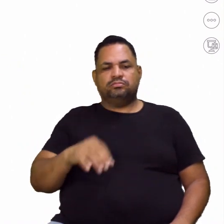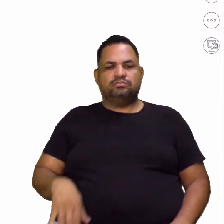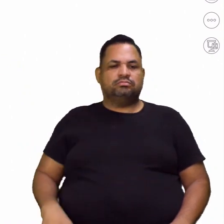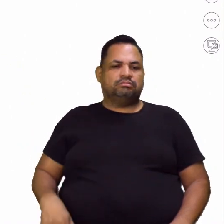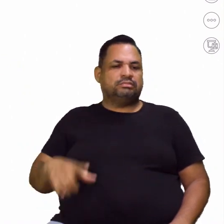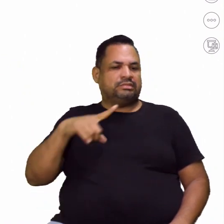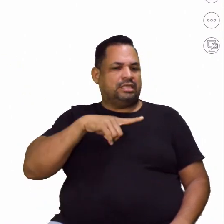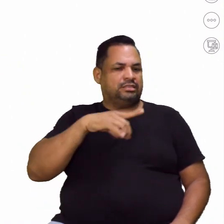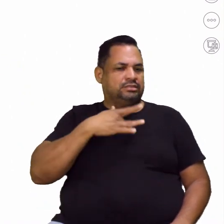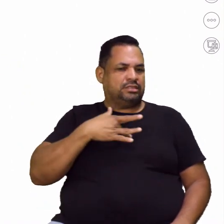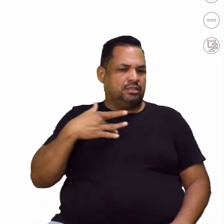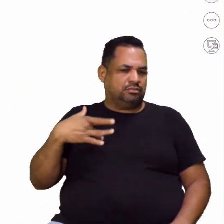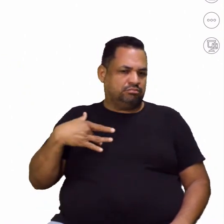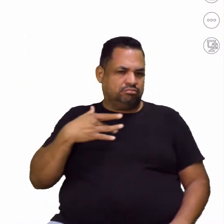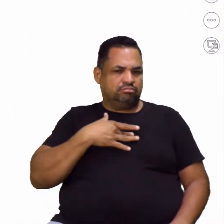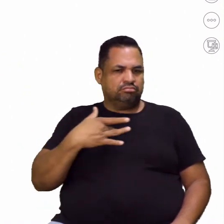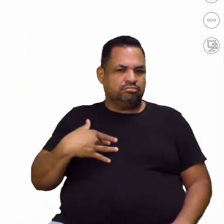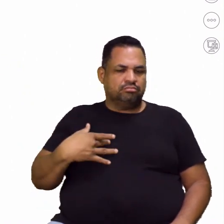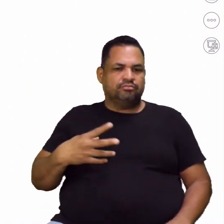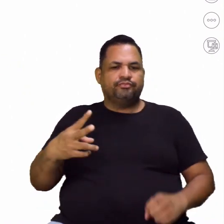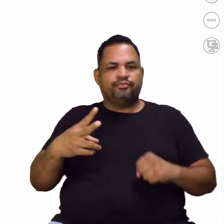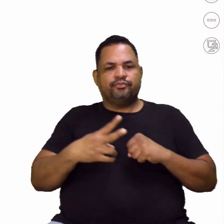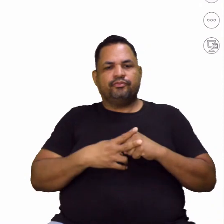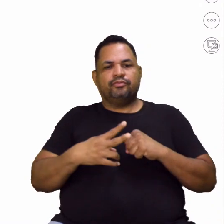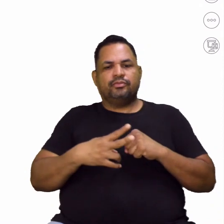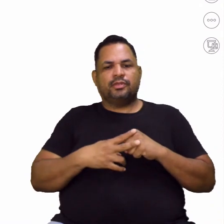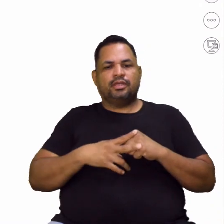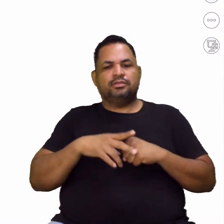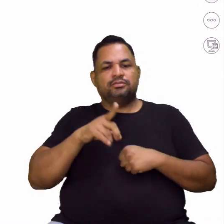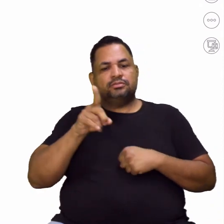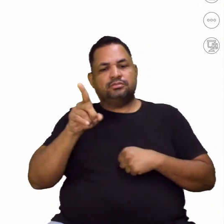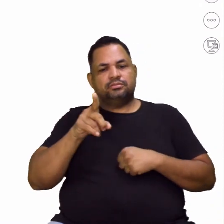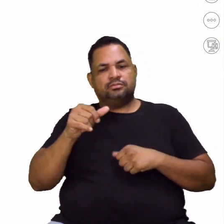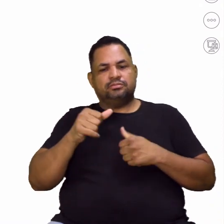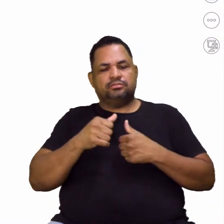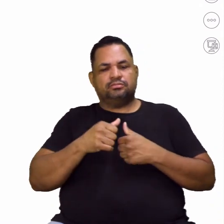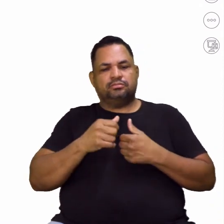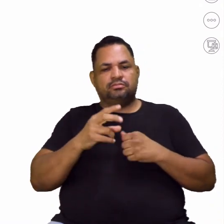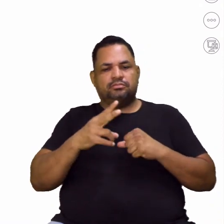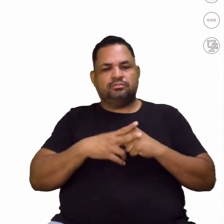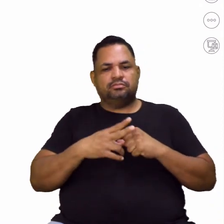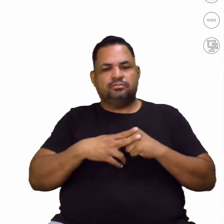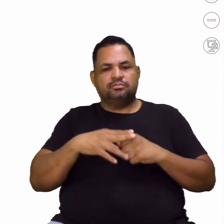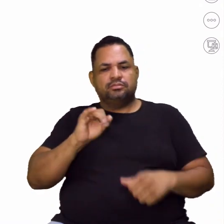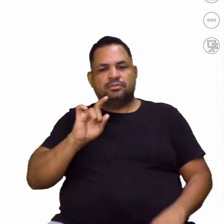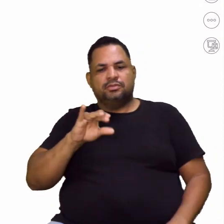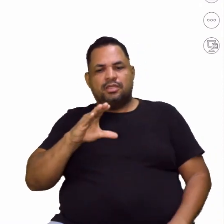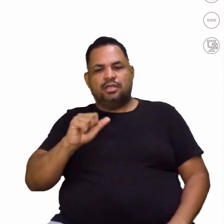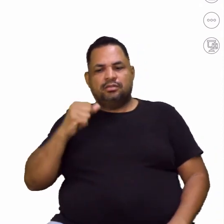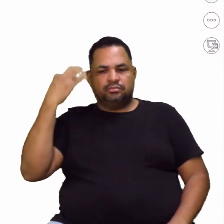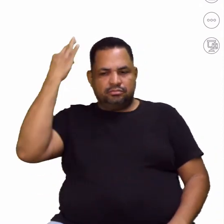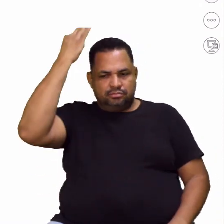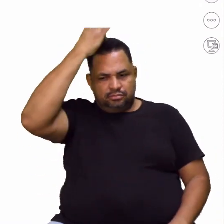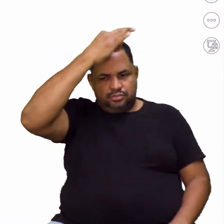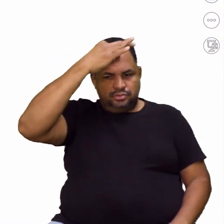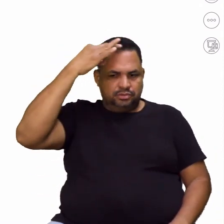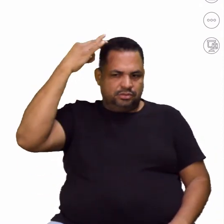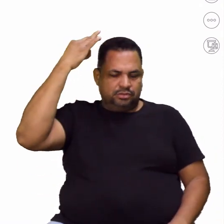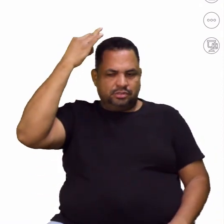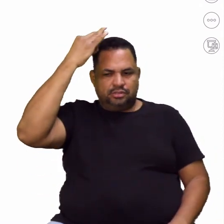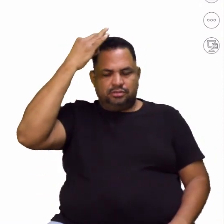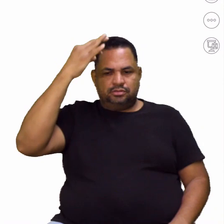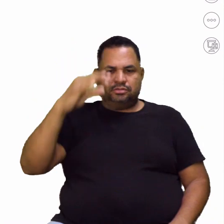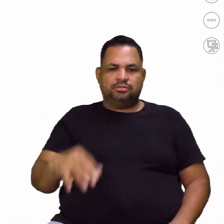Ó, são. Verbo, eles são. E são, São Francisco, quer dizer, santo.